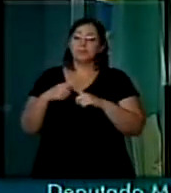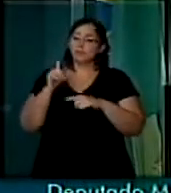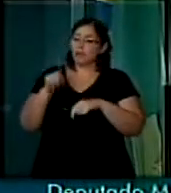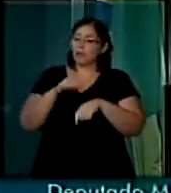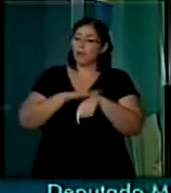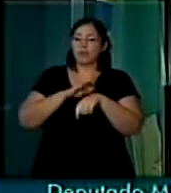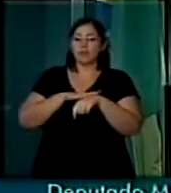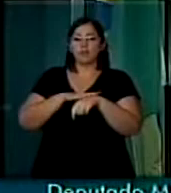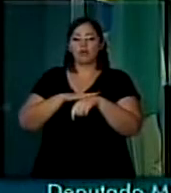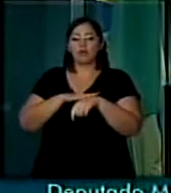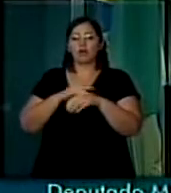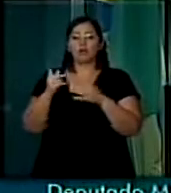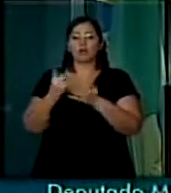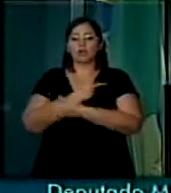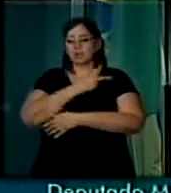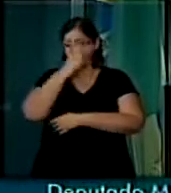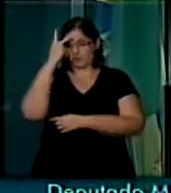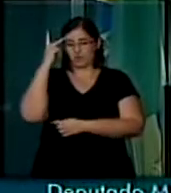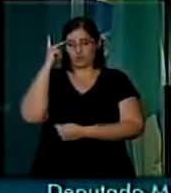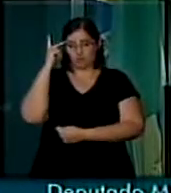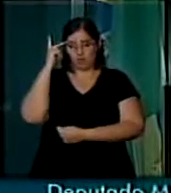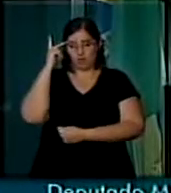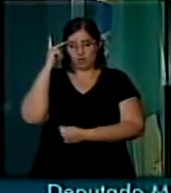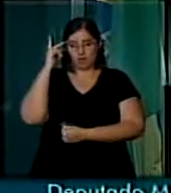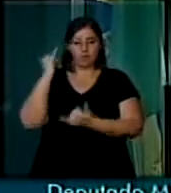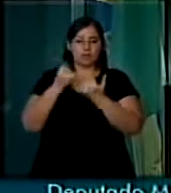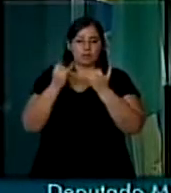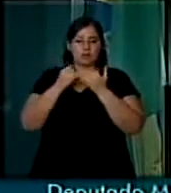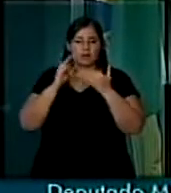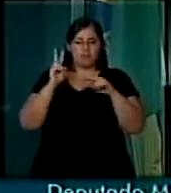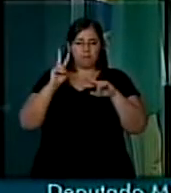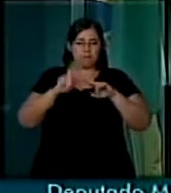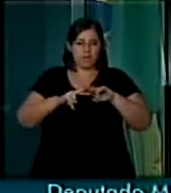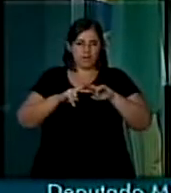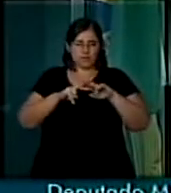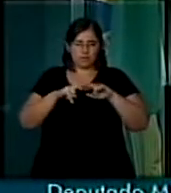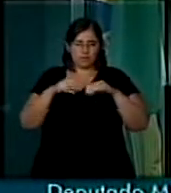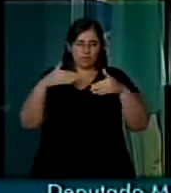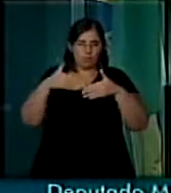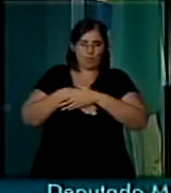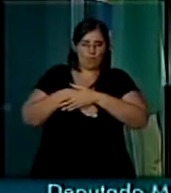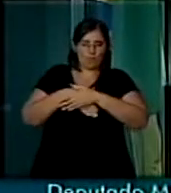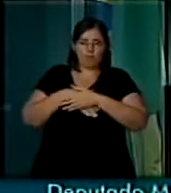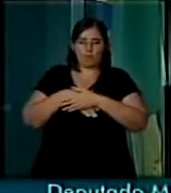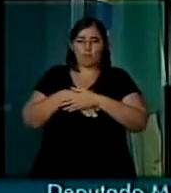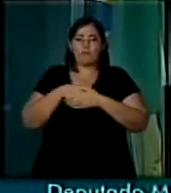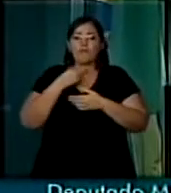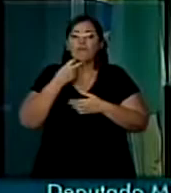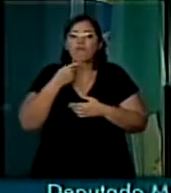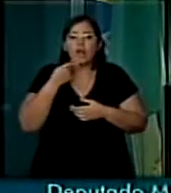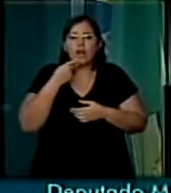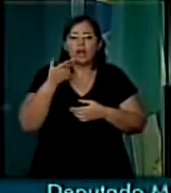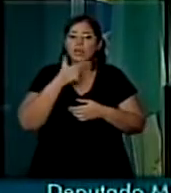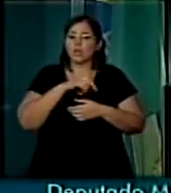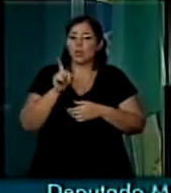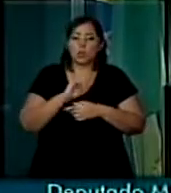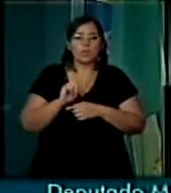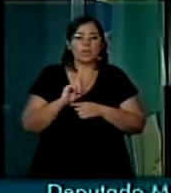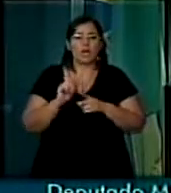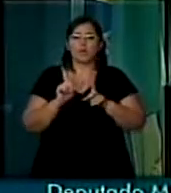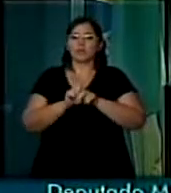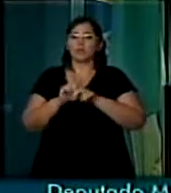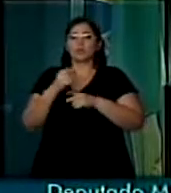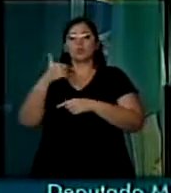aquele que está amordaçado, que está sem voz, que está sem a